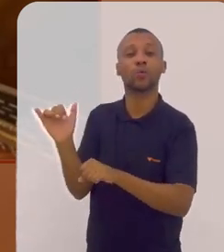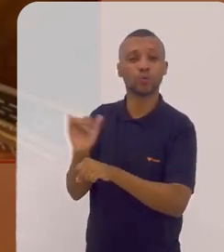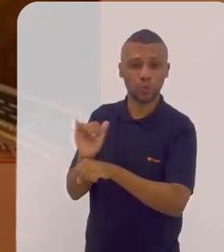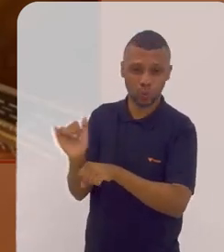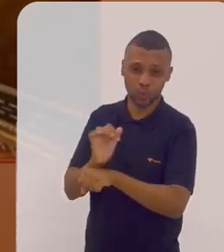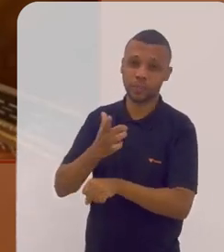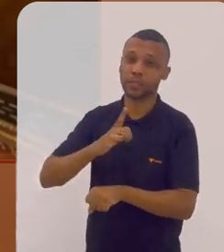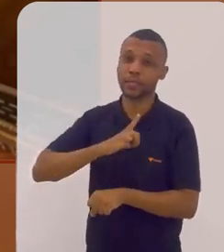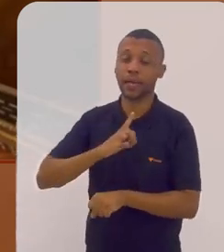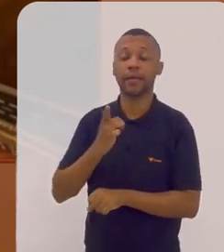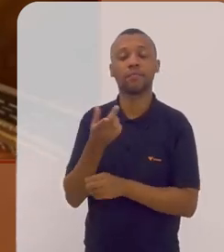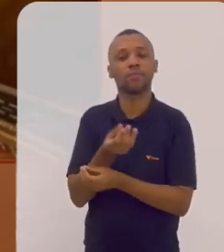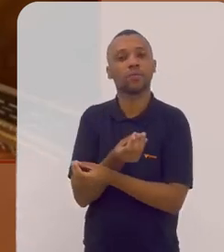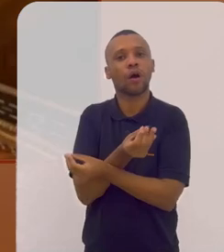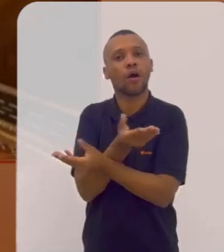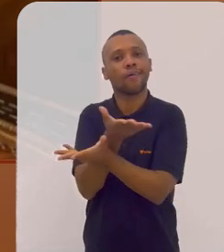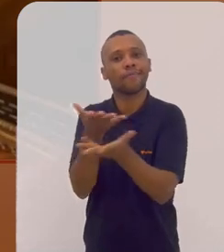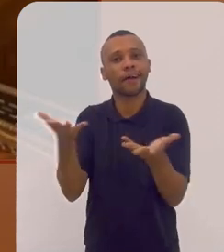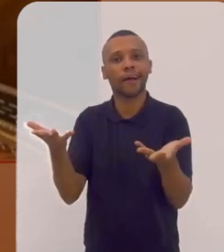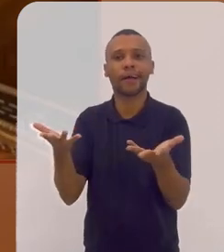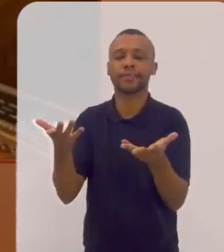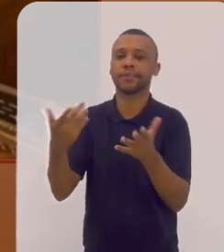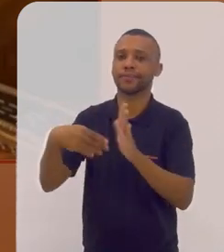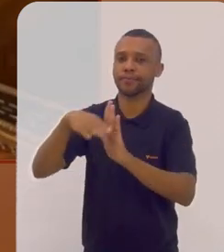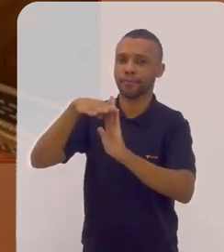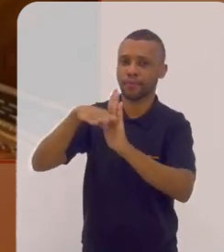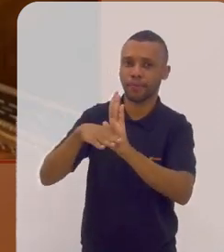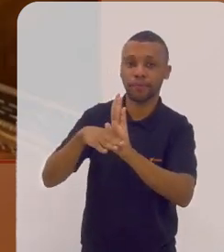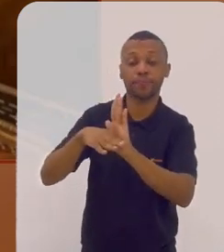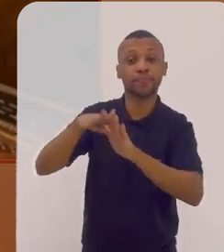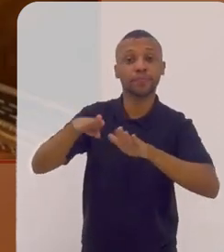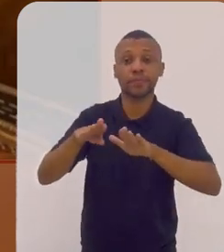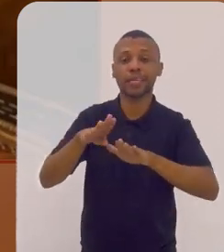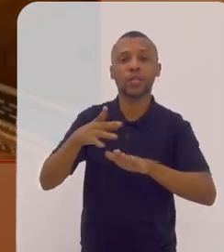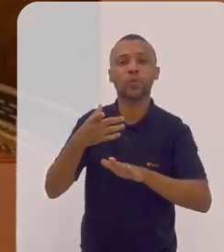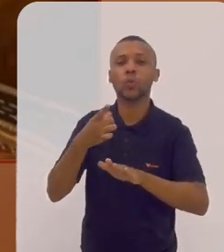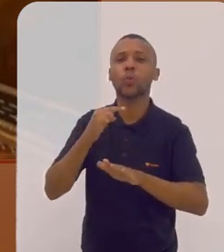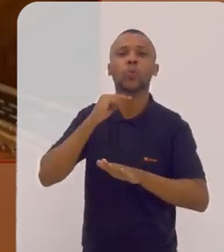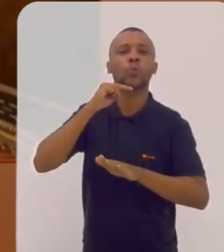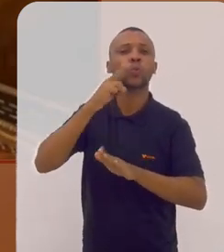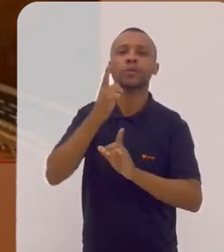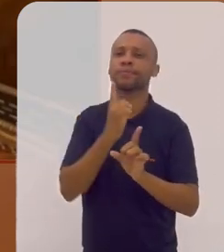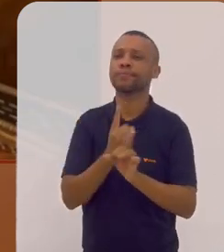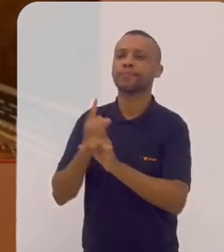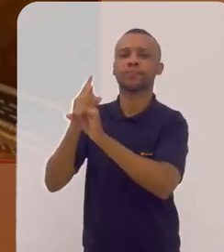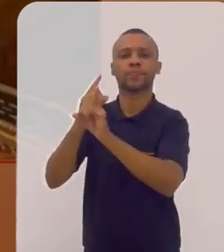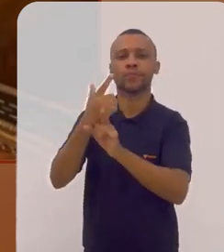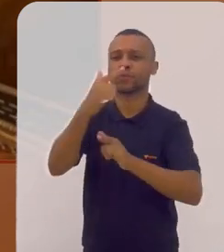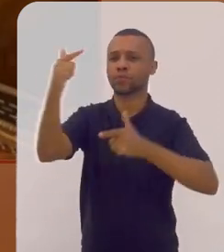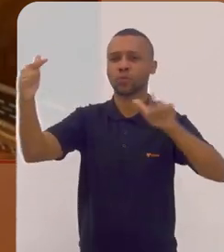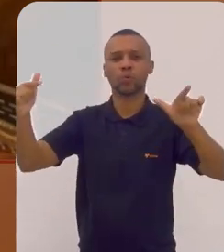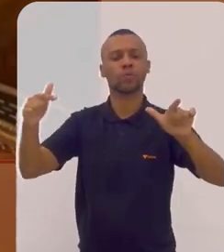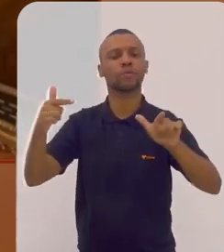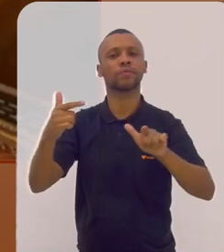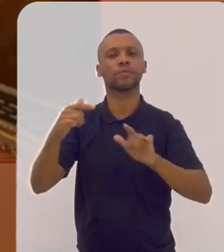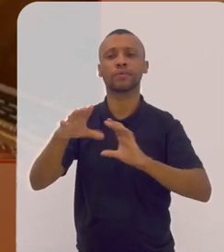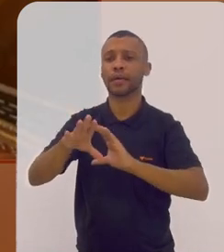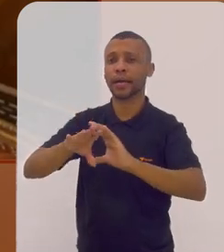Youtube é um canal que tem muita oferta de repertórios que você não encontra em outros canais então essas